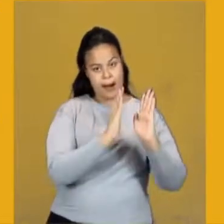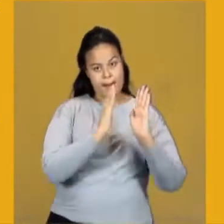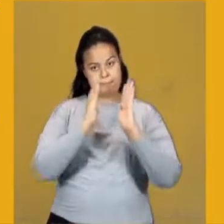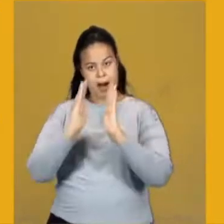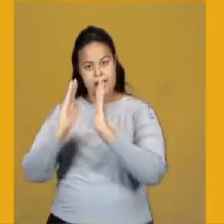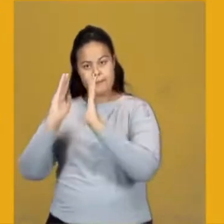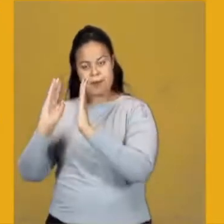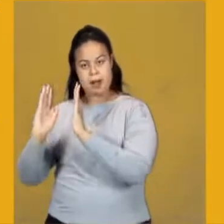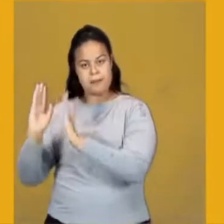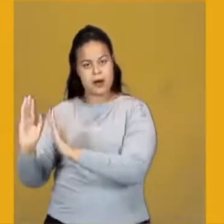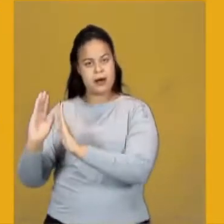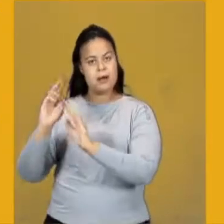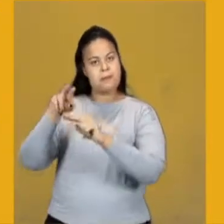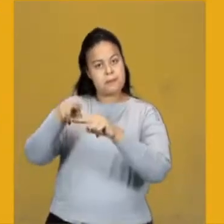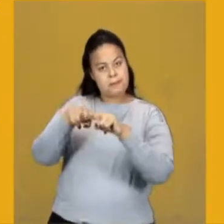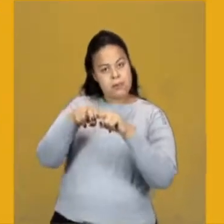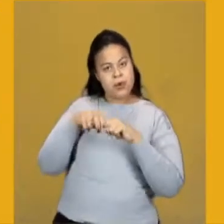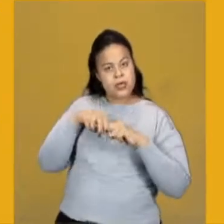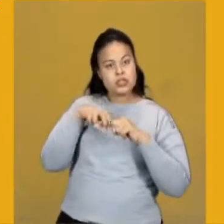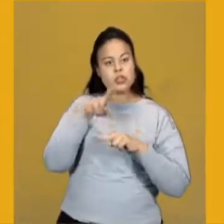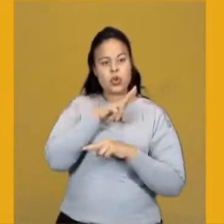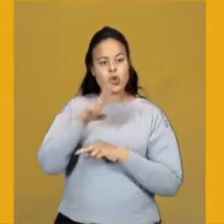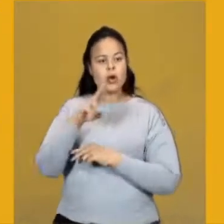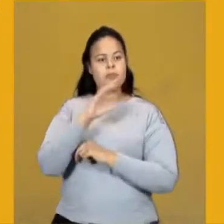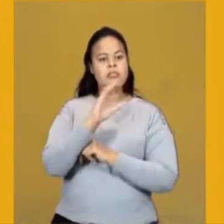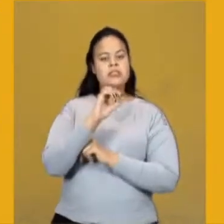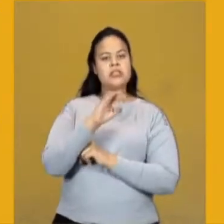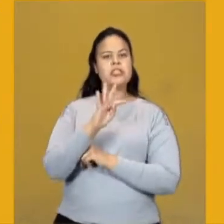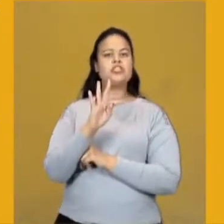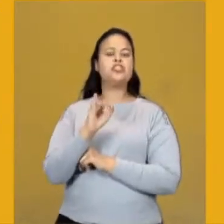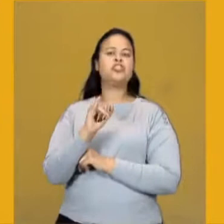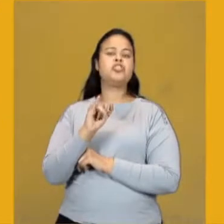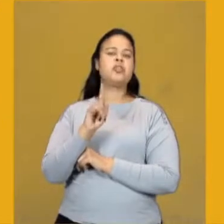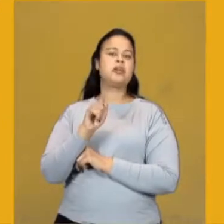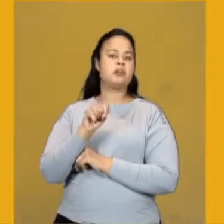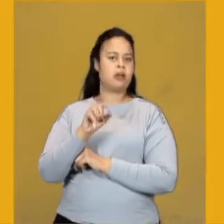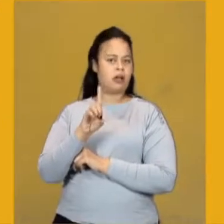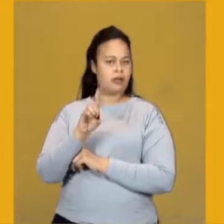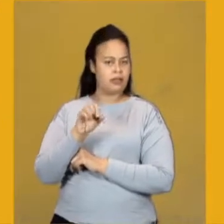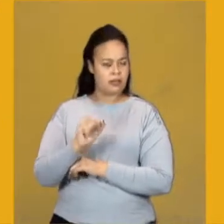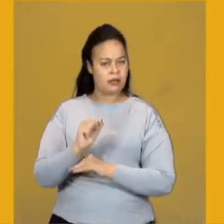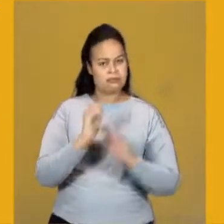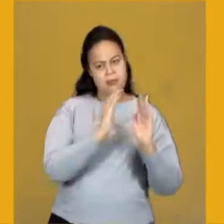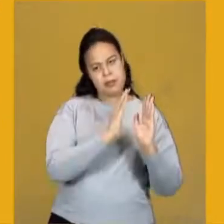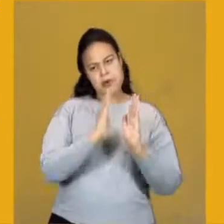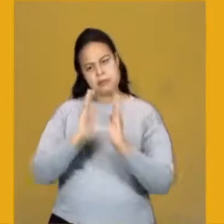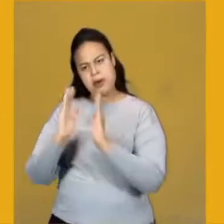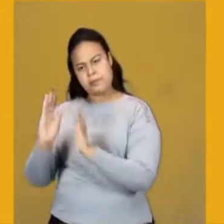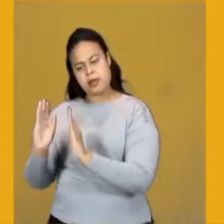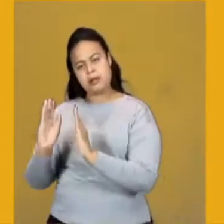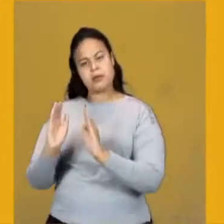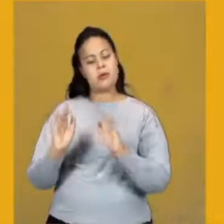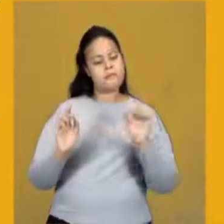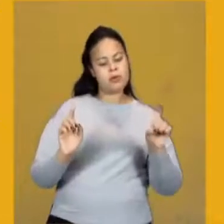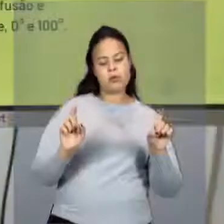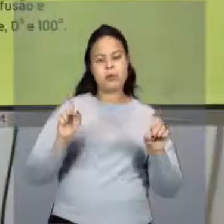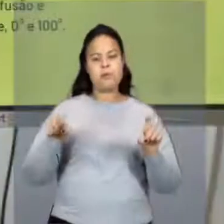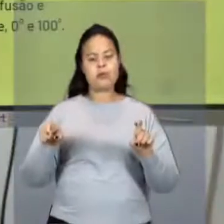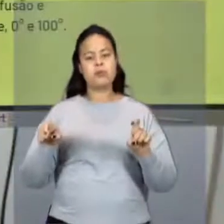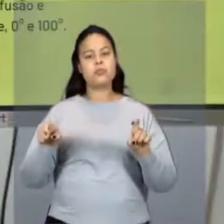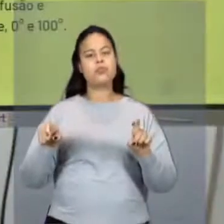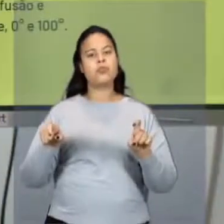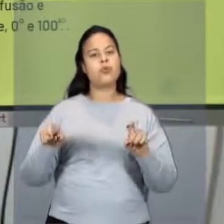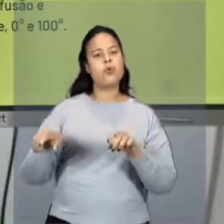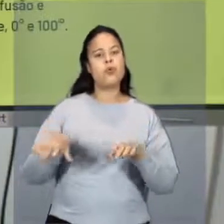escala centígrada. Os valores adotados por Celsius para os pontos de fusão e ebulição